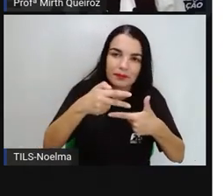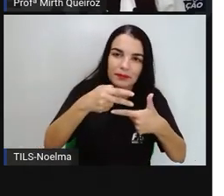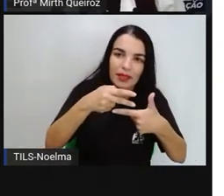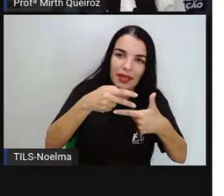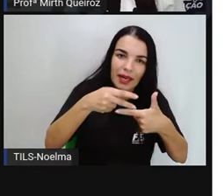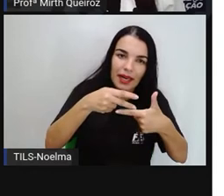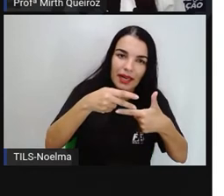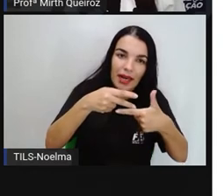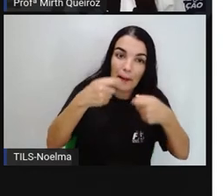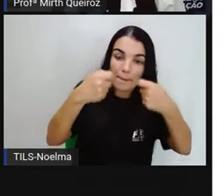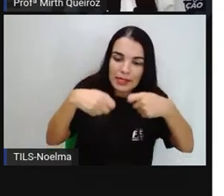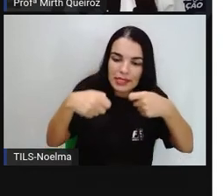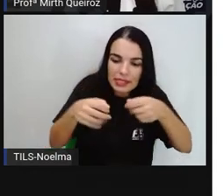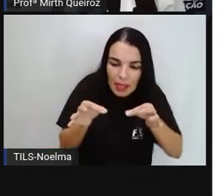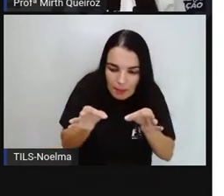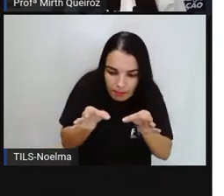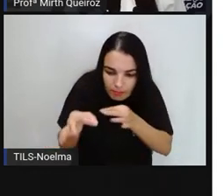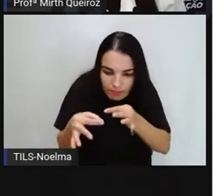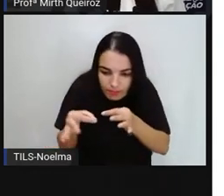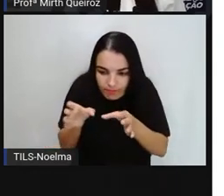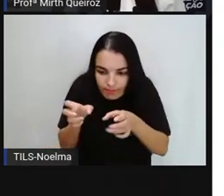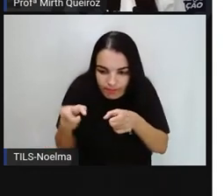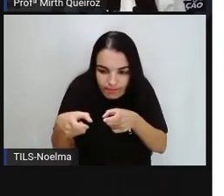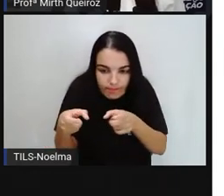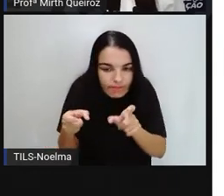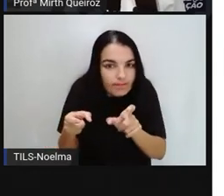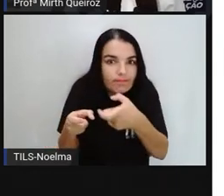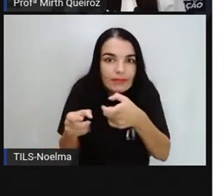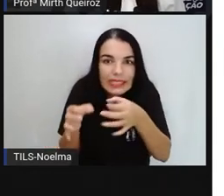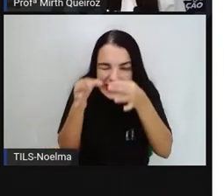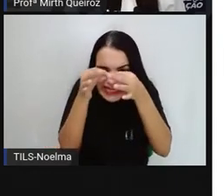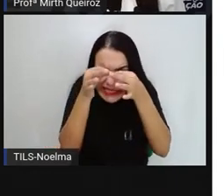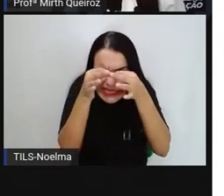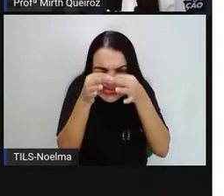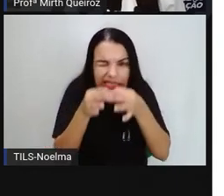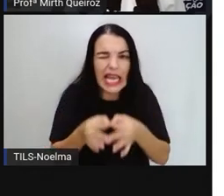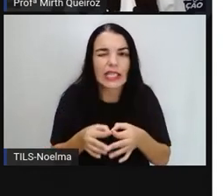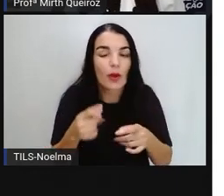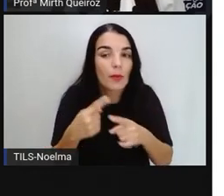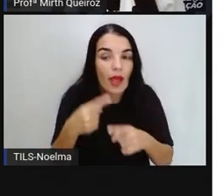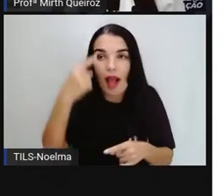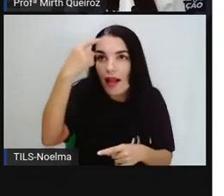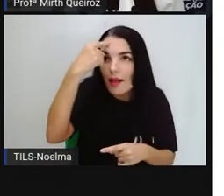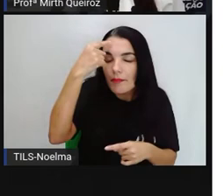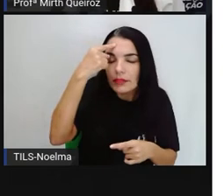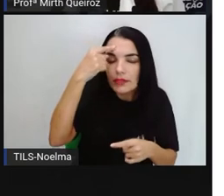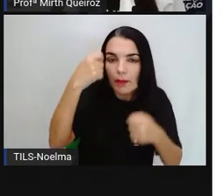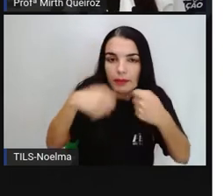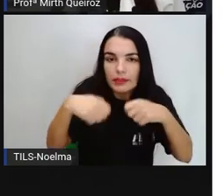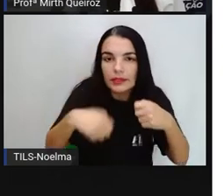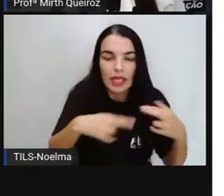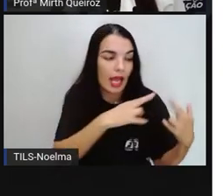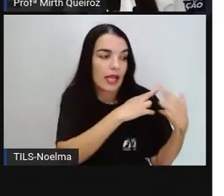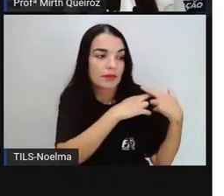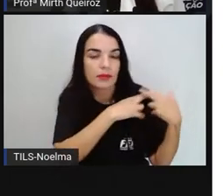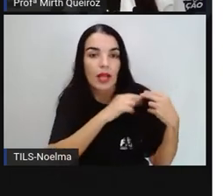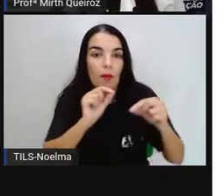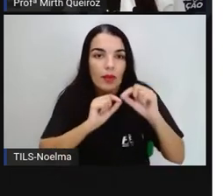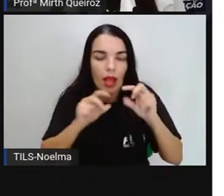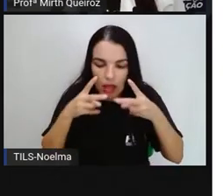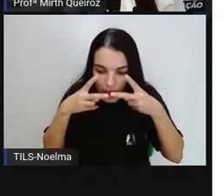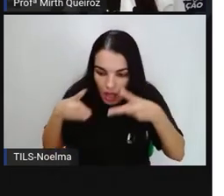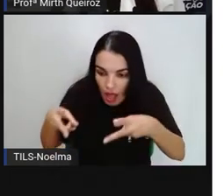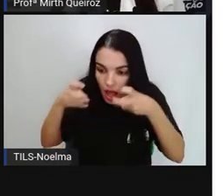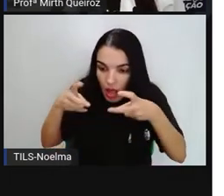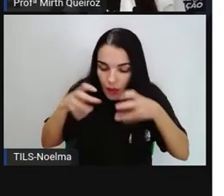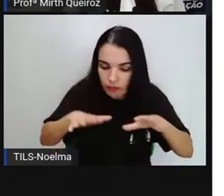posicionadas e relacionadas, levando o cérebro a trabalhar as regiões responsáveis pelo reconhecimento